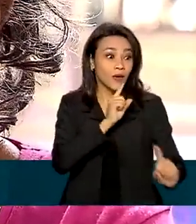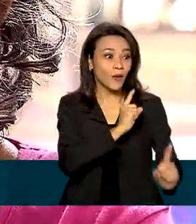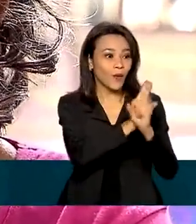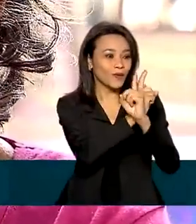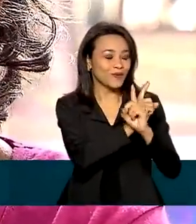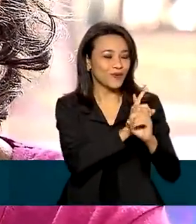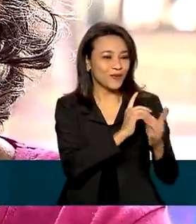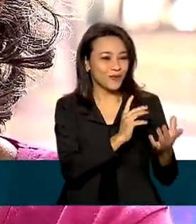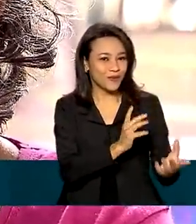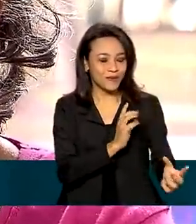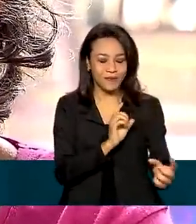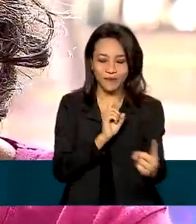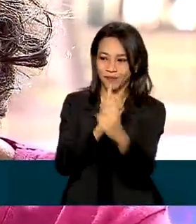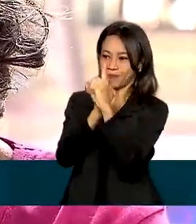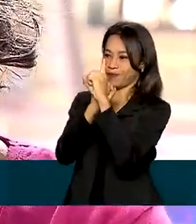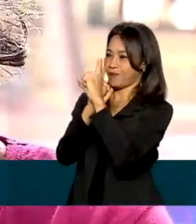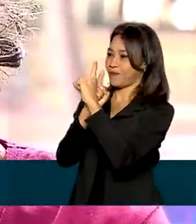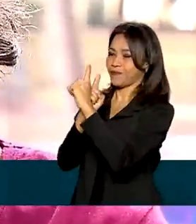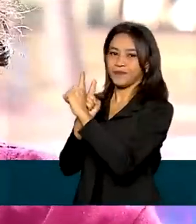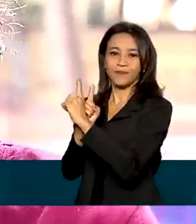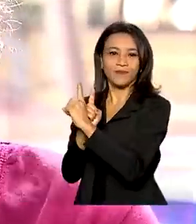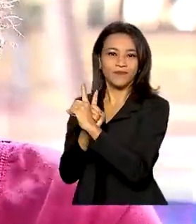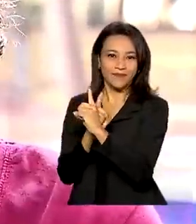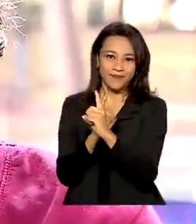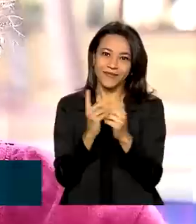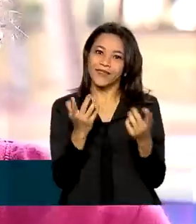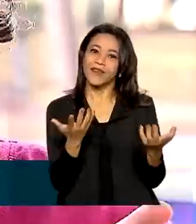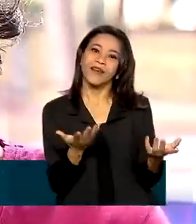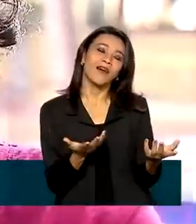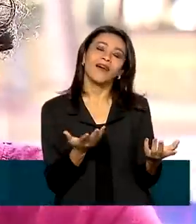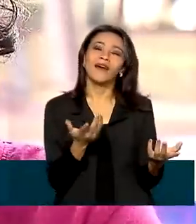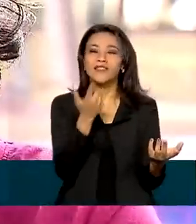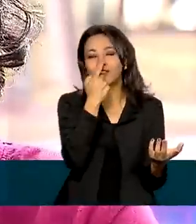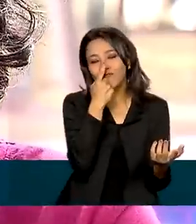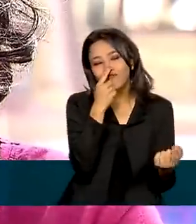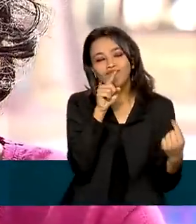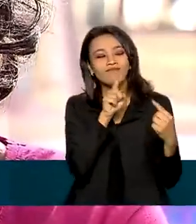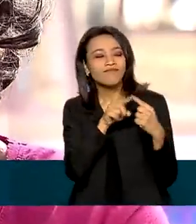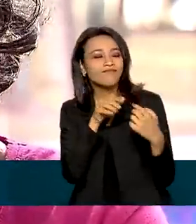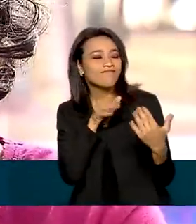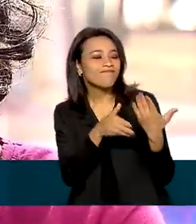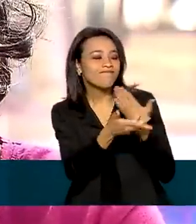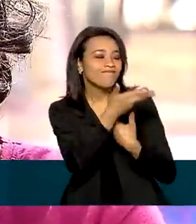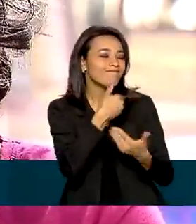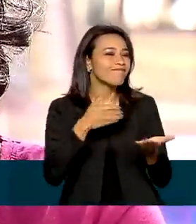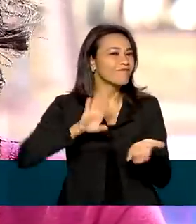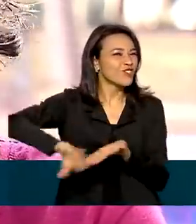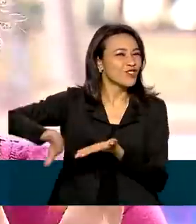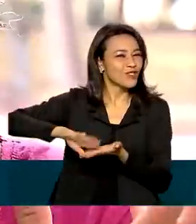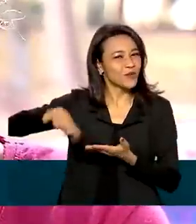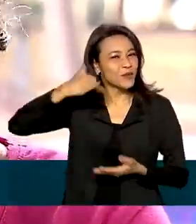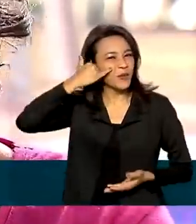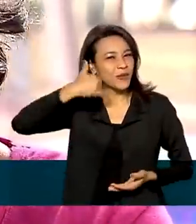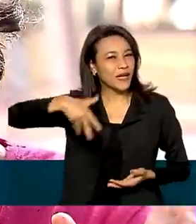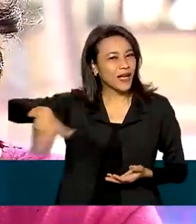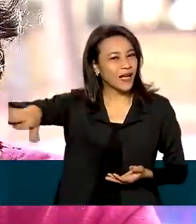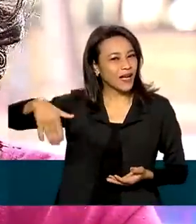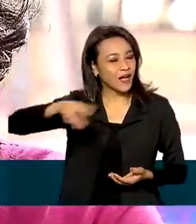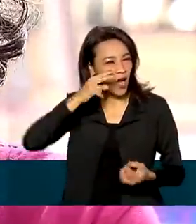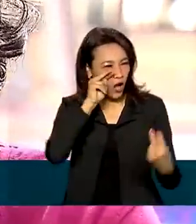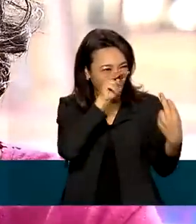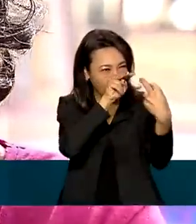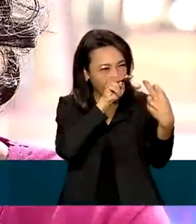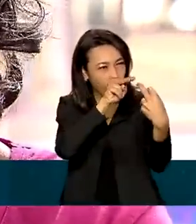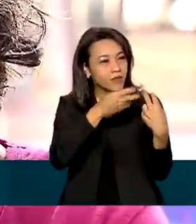Um encontro num momento de mais intimidade, sem o celular, né? Para olhar no olho,